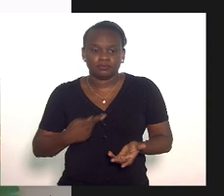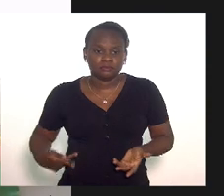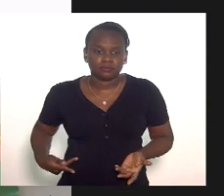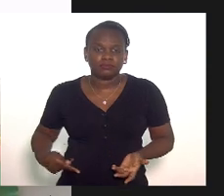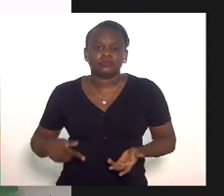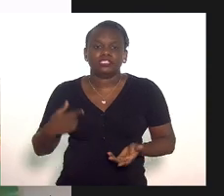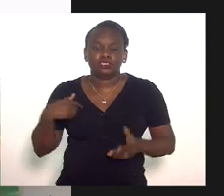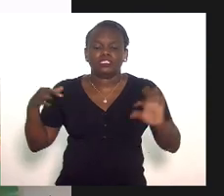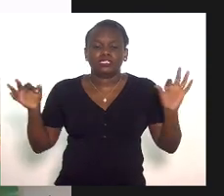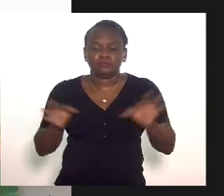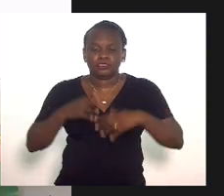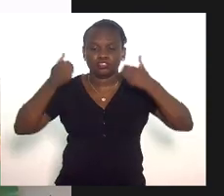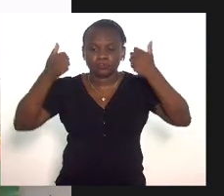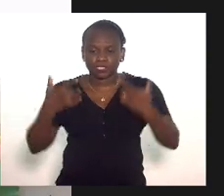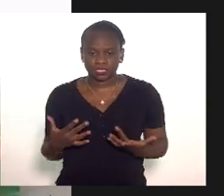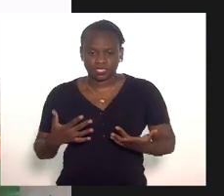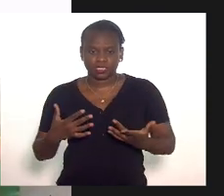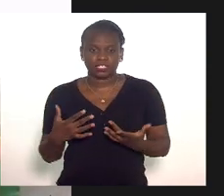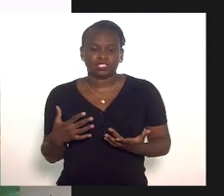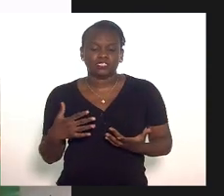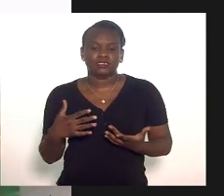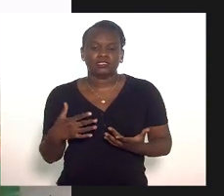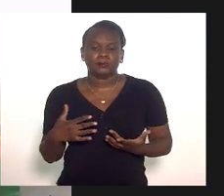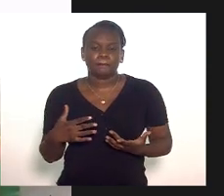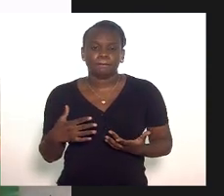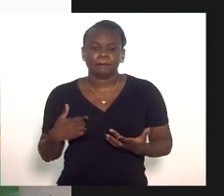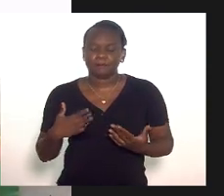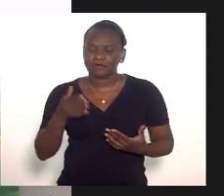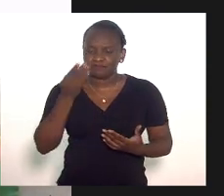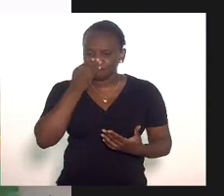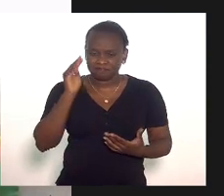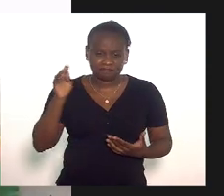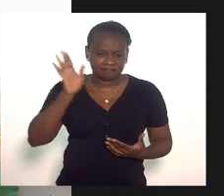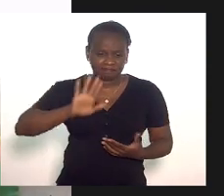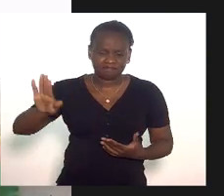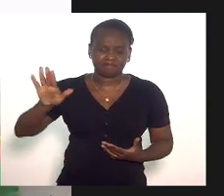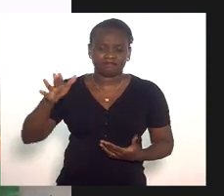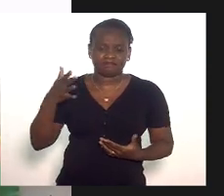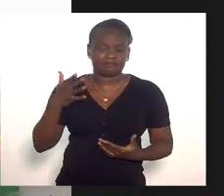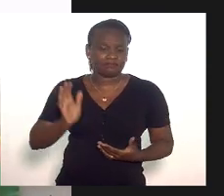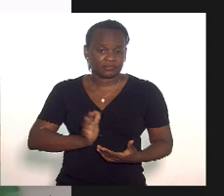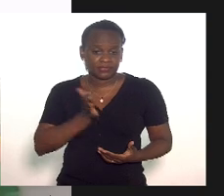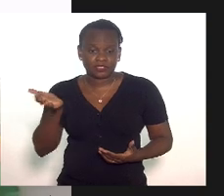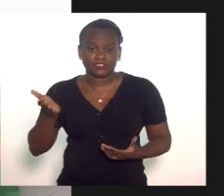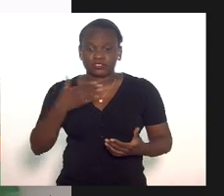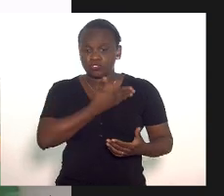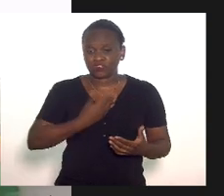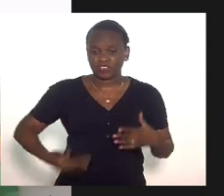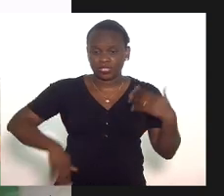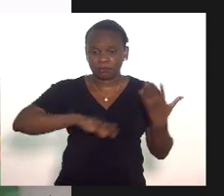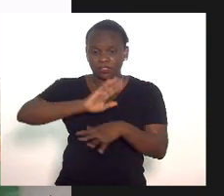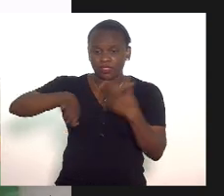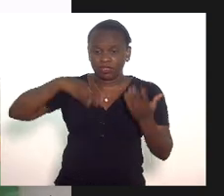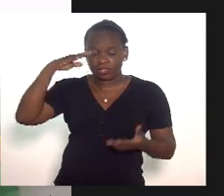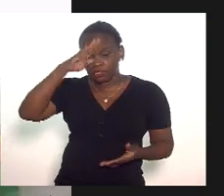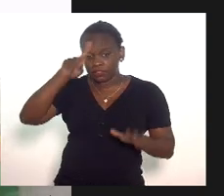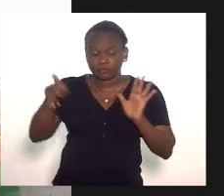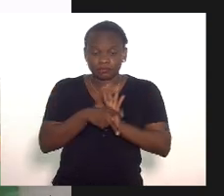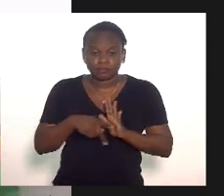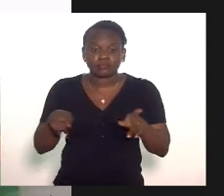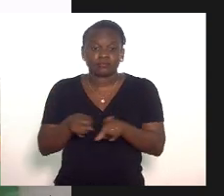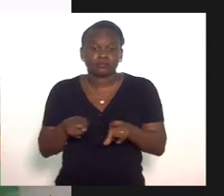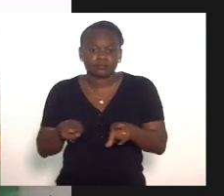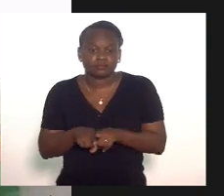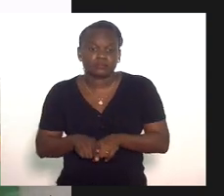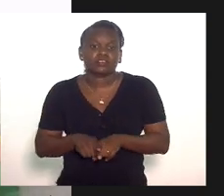termina aqui minha fala com um repúdio total ao desgoverno Bolsonaro e